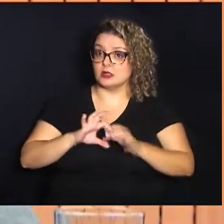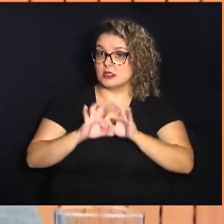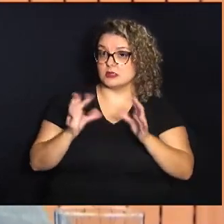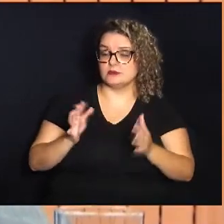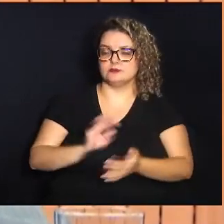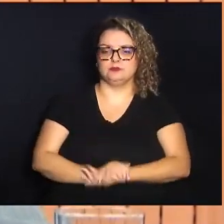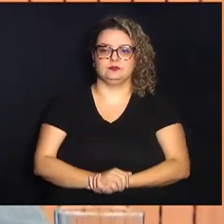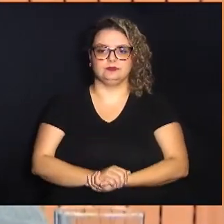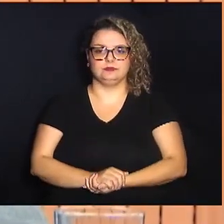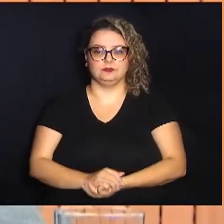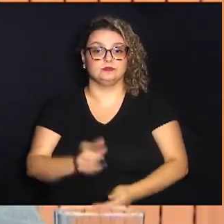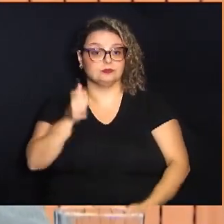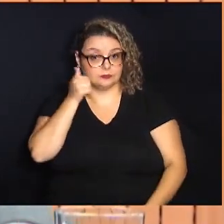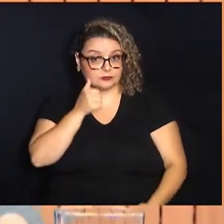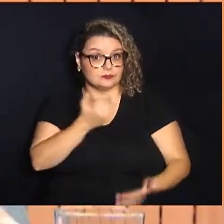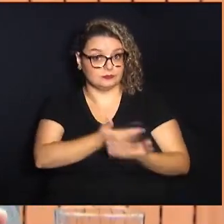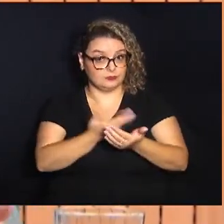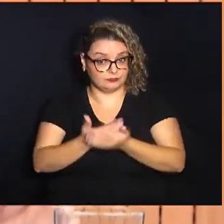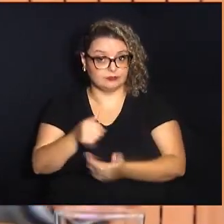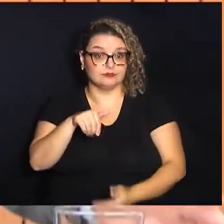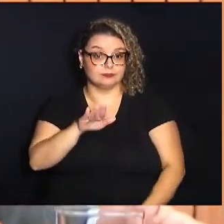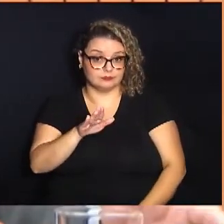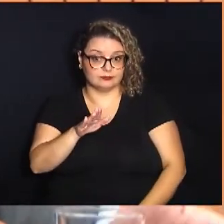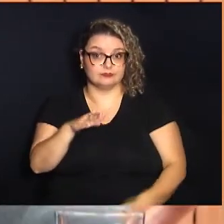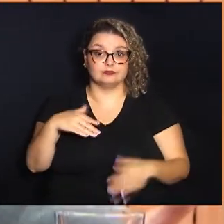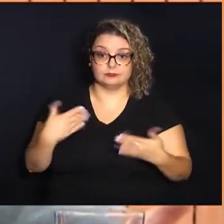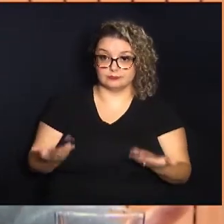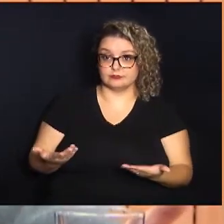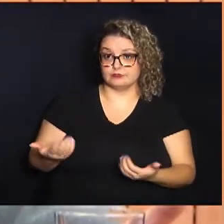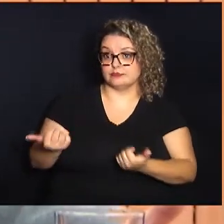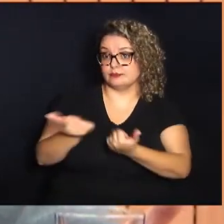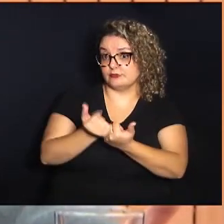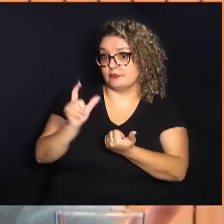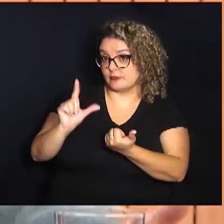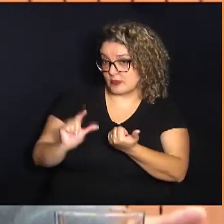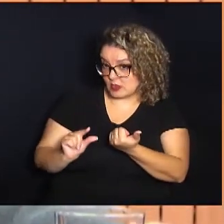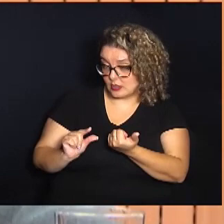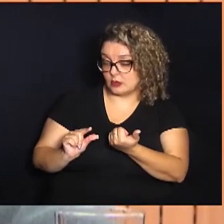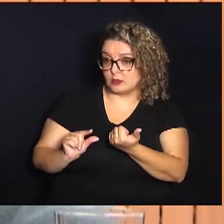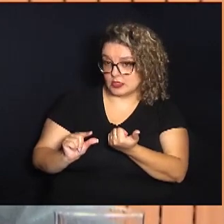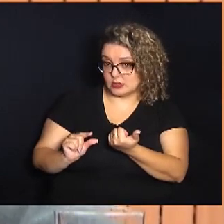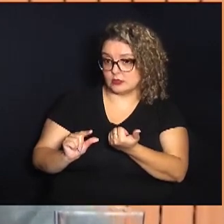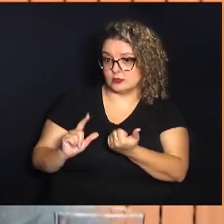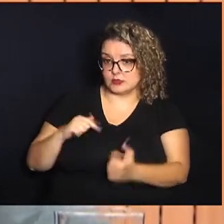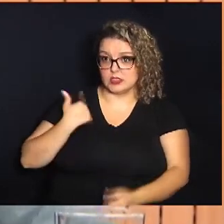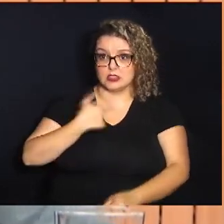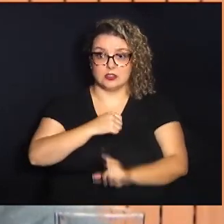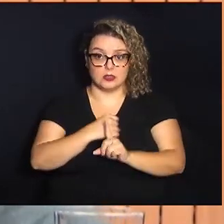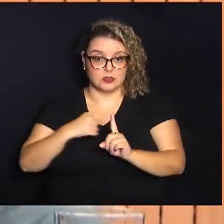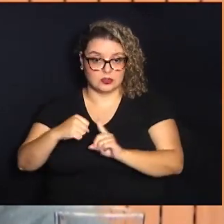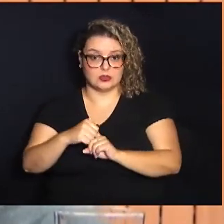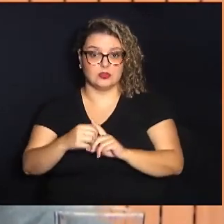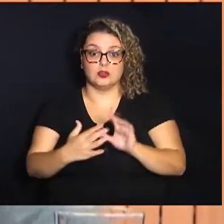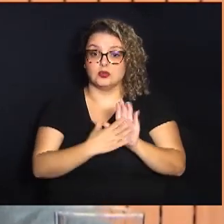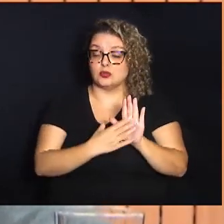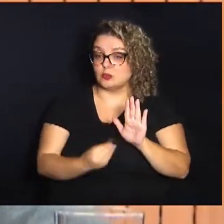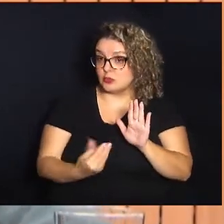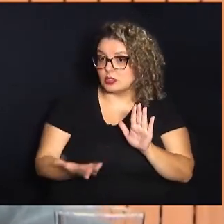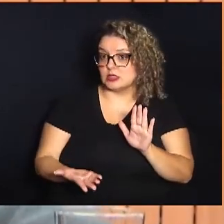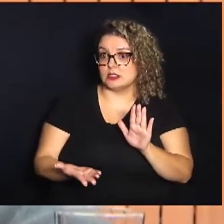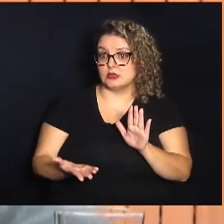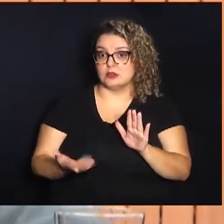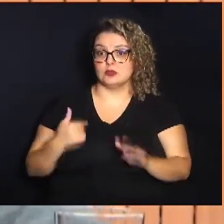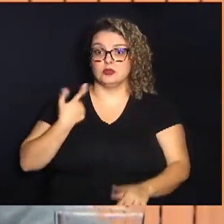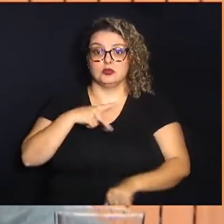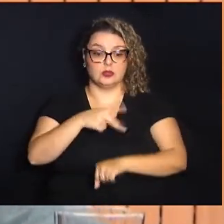a mulher estuda mais e acaba ficando com cargos menores na nossa sociedade no modelo que o